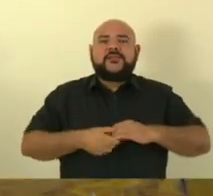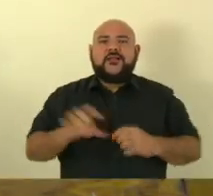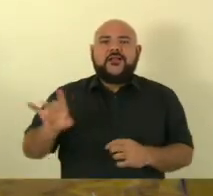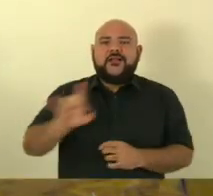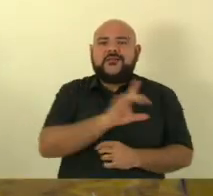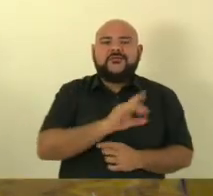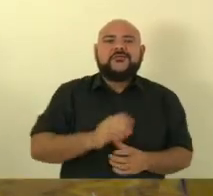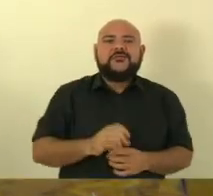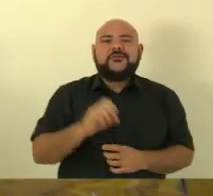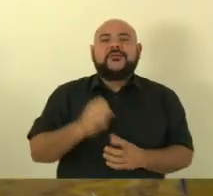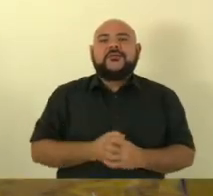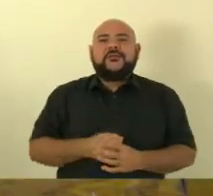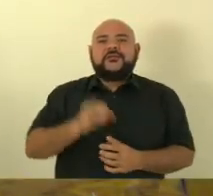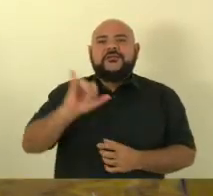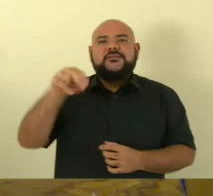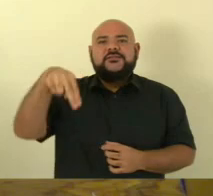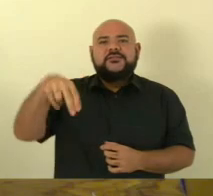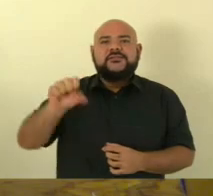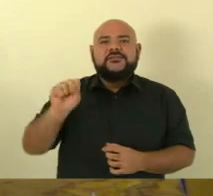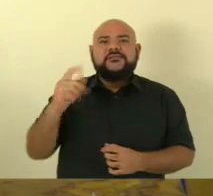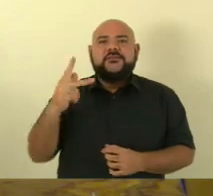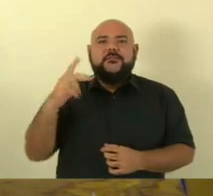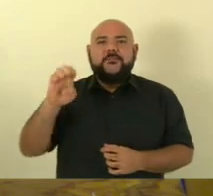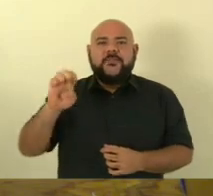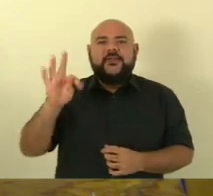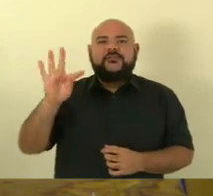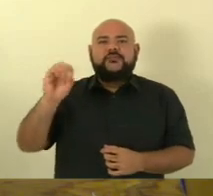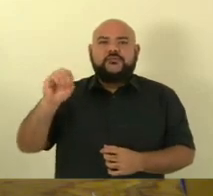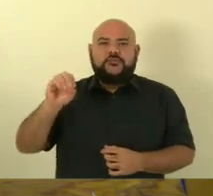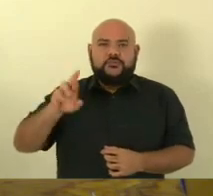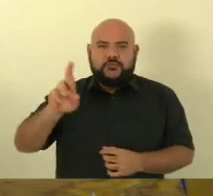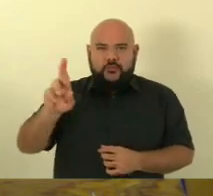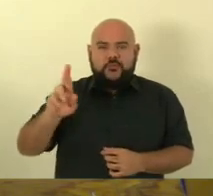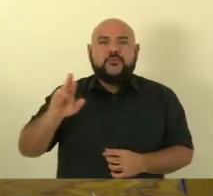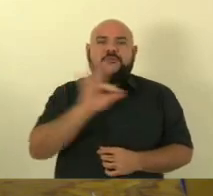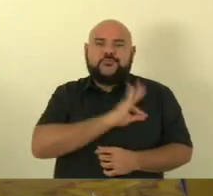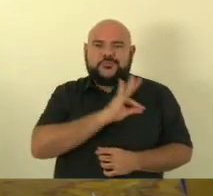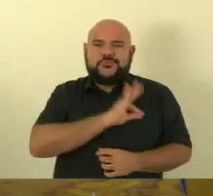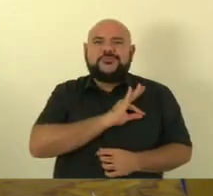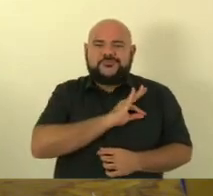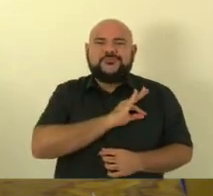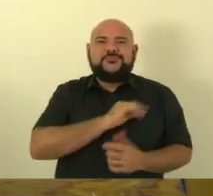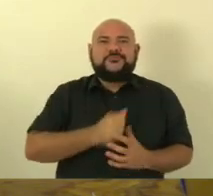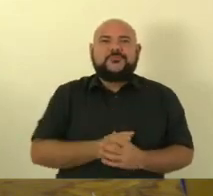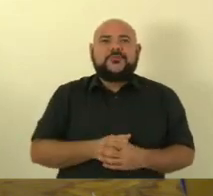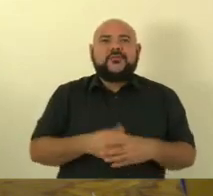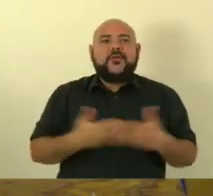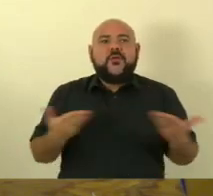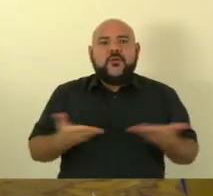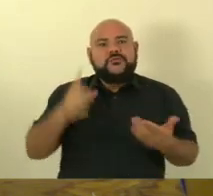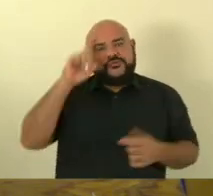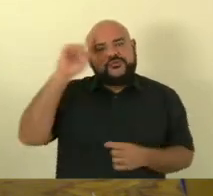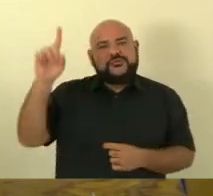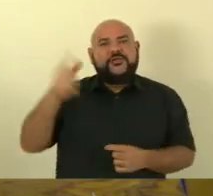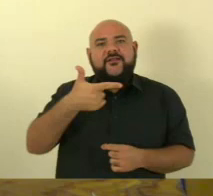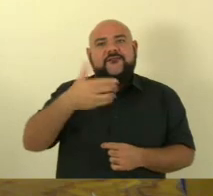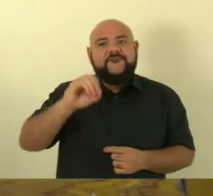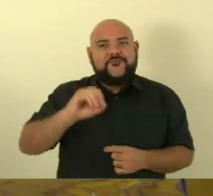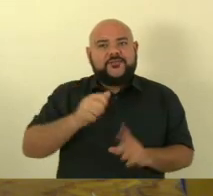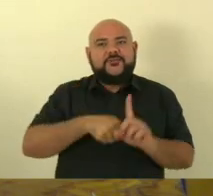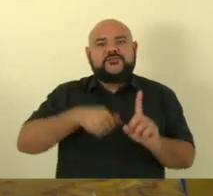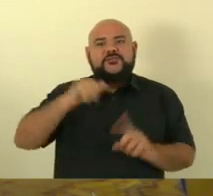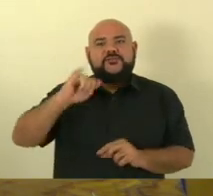os nossos policiais penais pelo seu dia esse 20 de junho é uma data importante